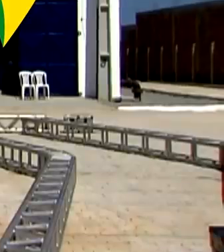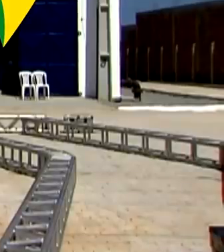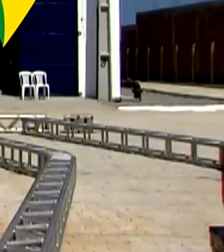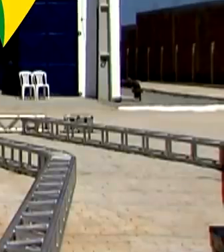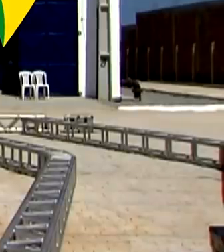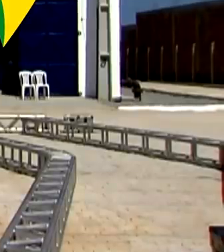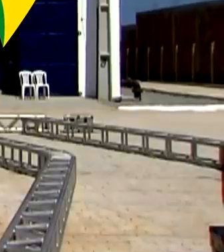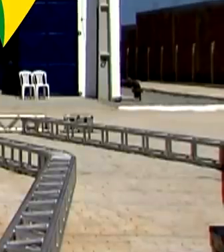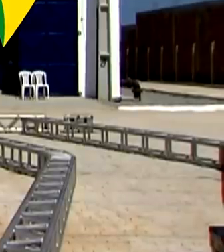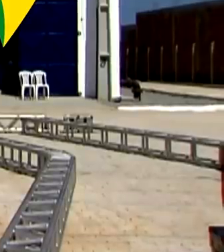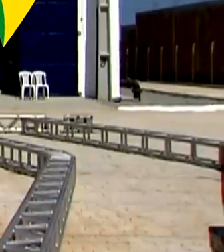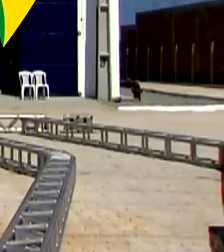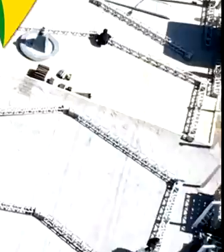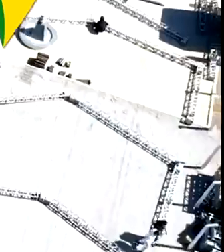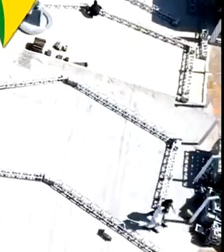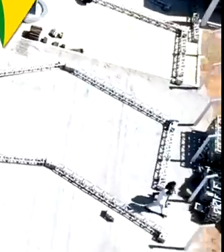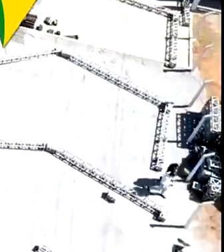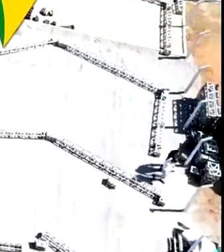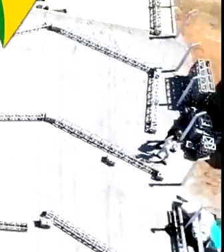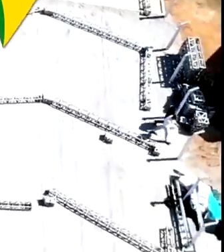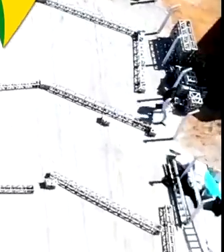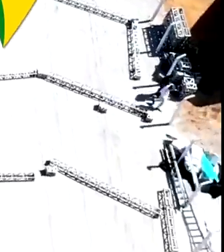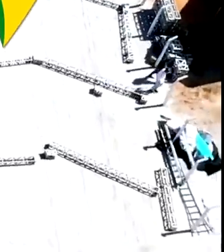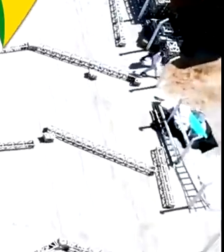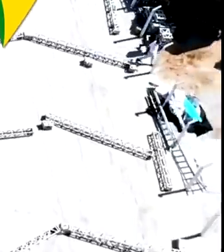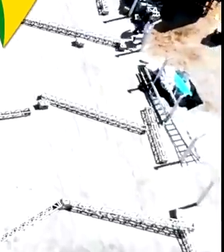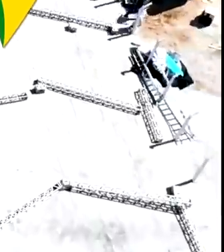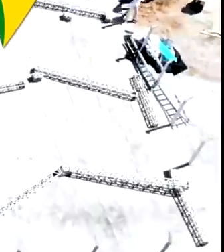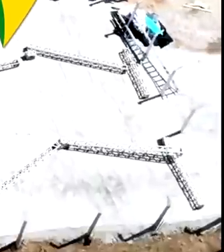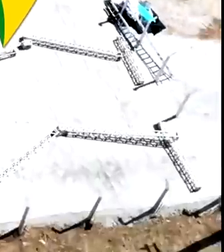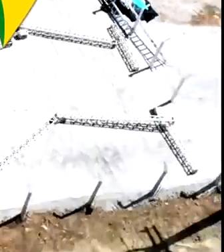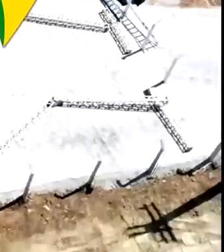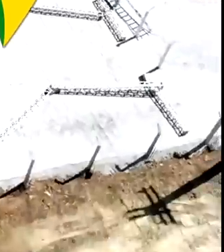Transcrição Transcrição Quintena Coelho Transcrição e